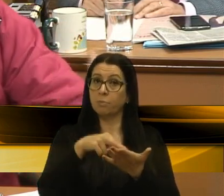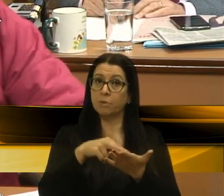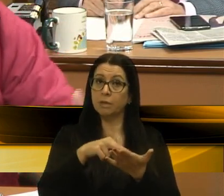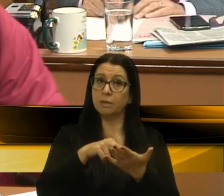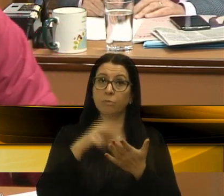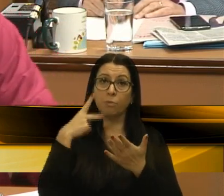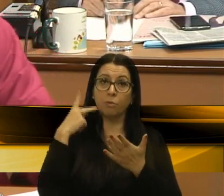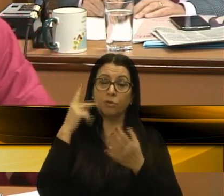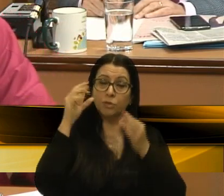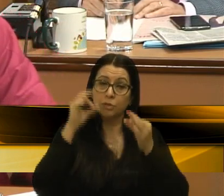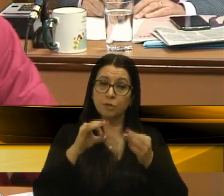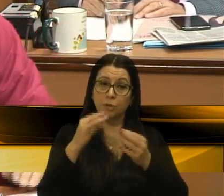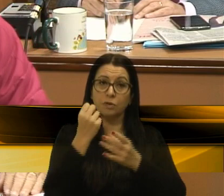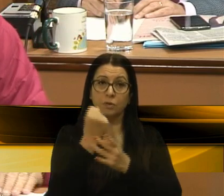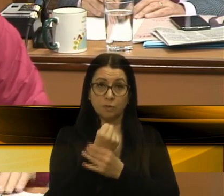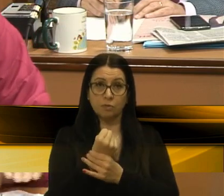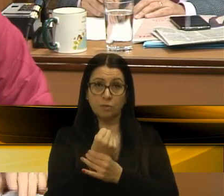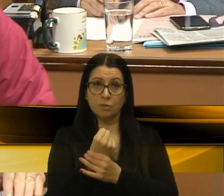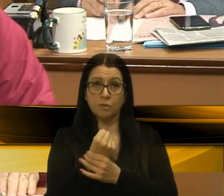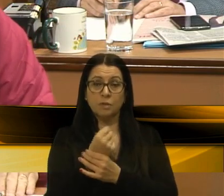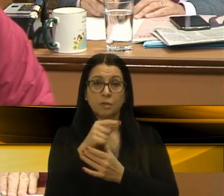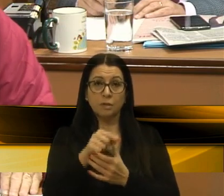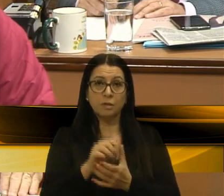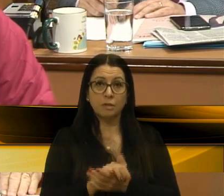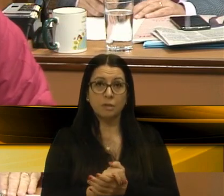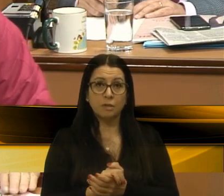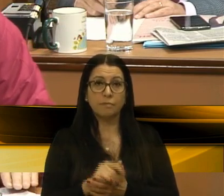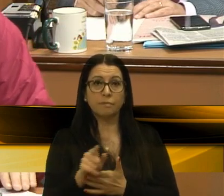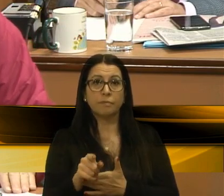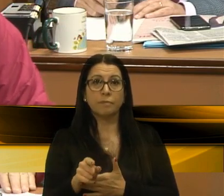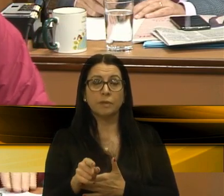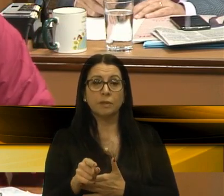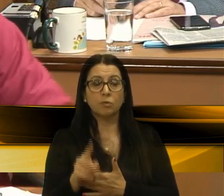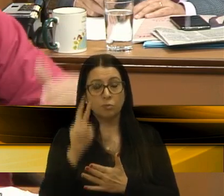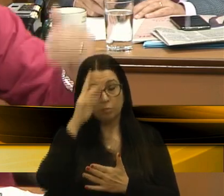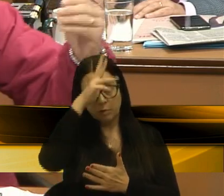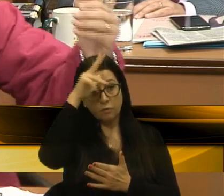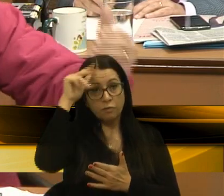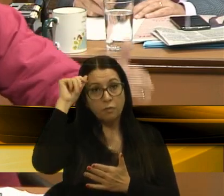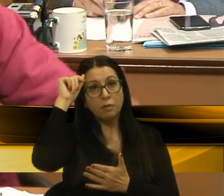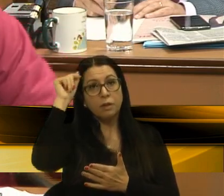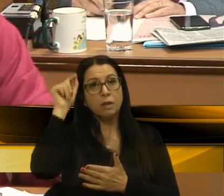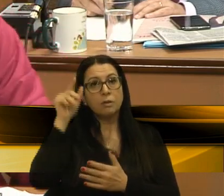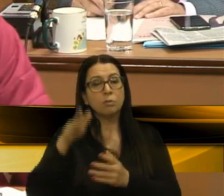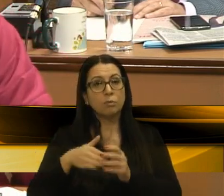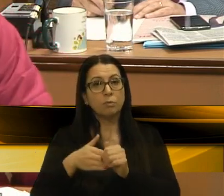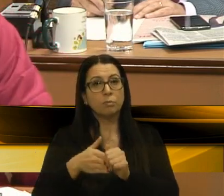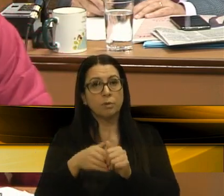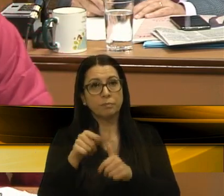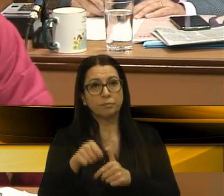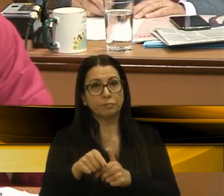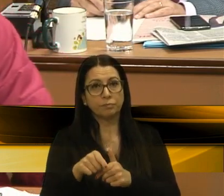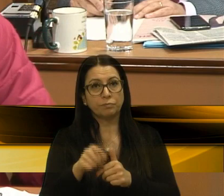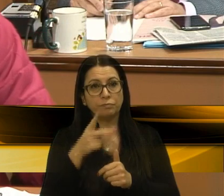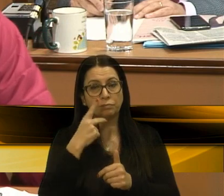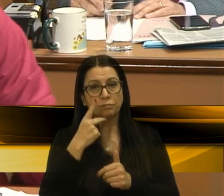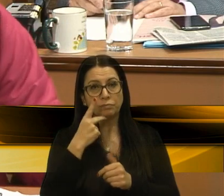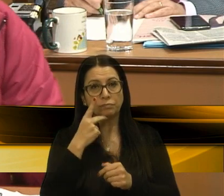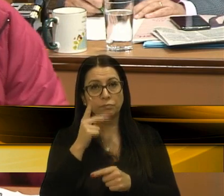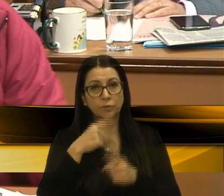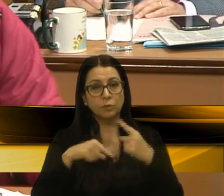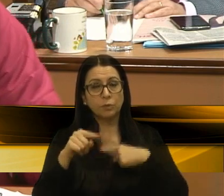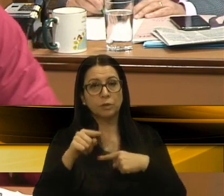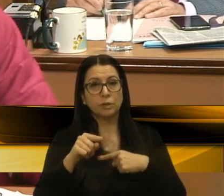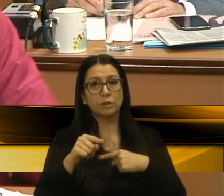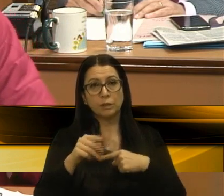política efetiva de segurança pública municipal, tendo em vista que o atual prefeito, em sua campanha municipal, diz que iria tornar a Guarda